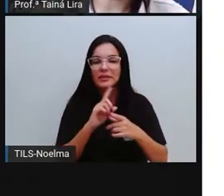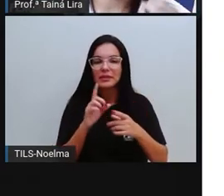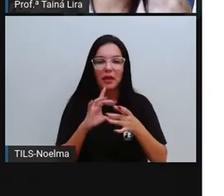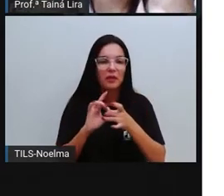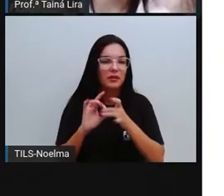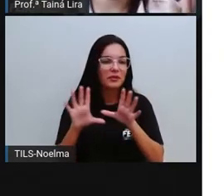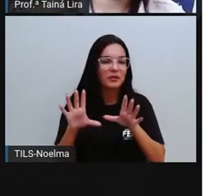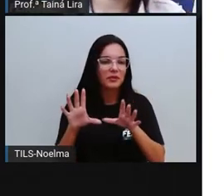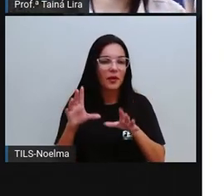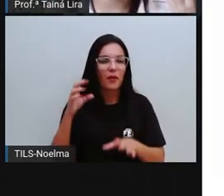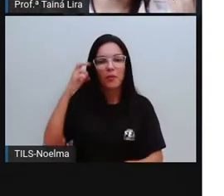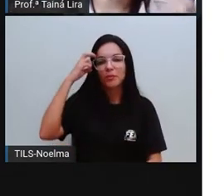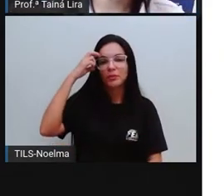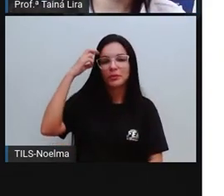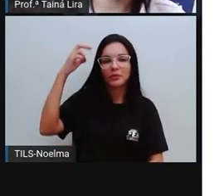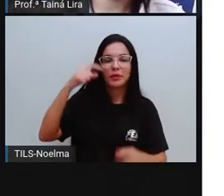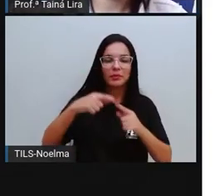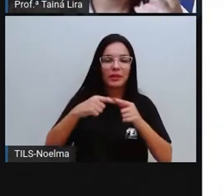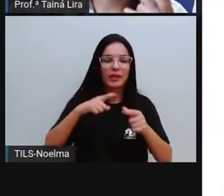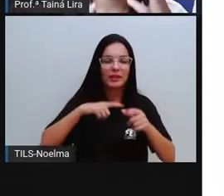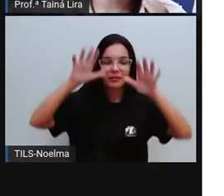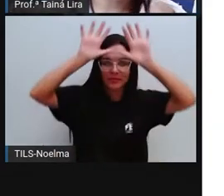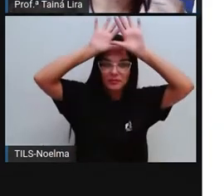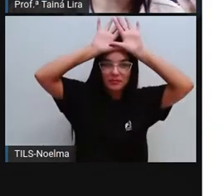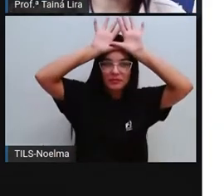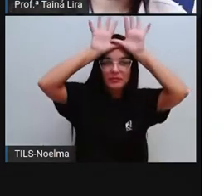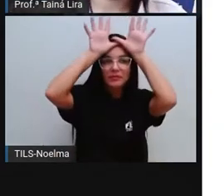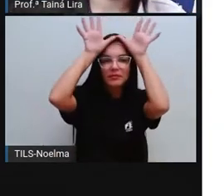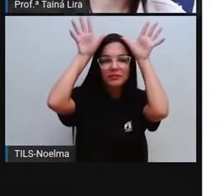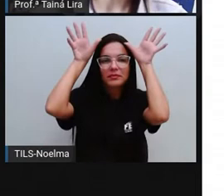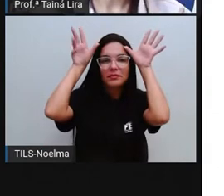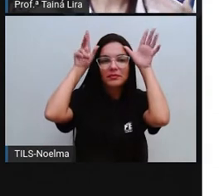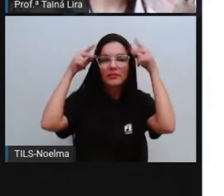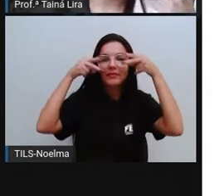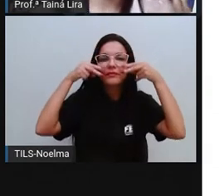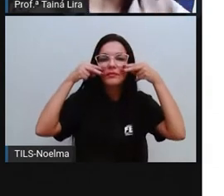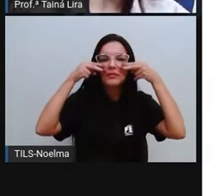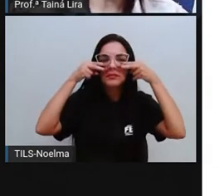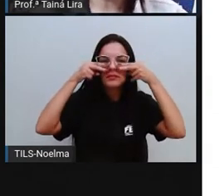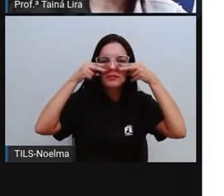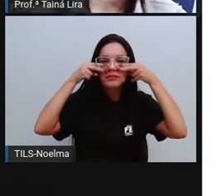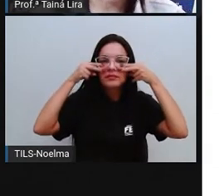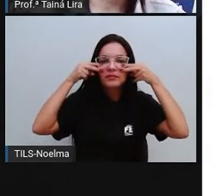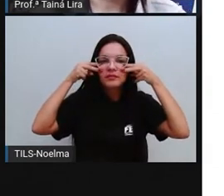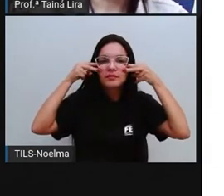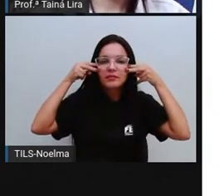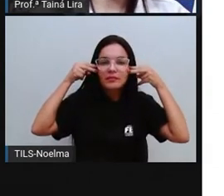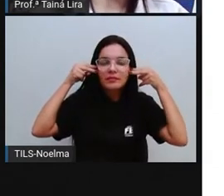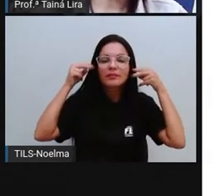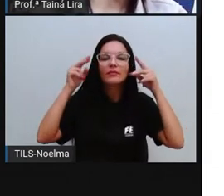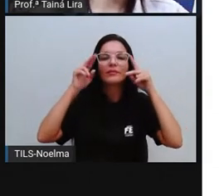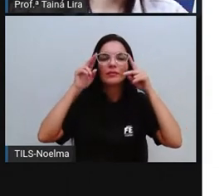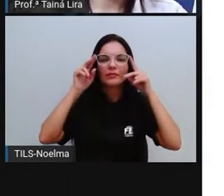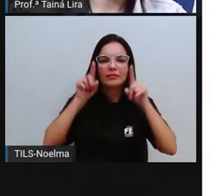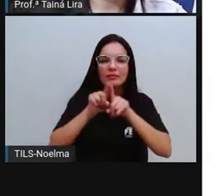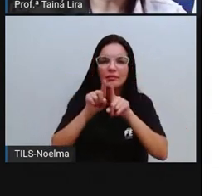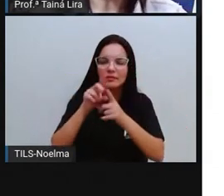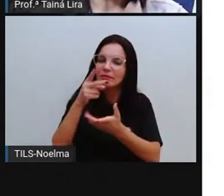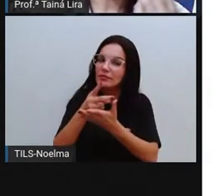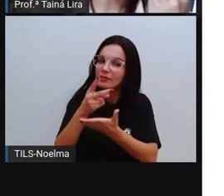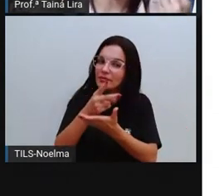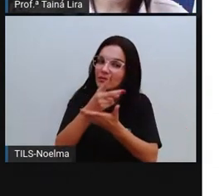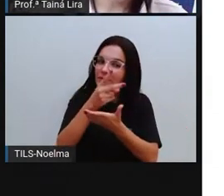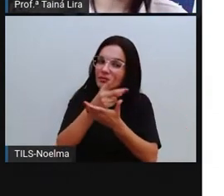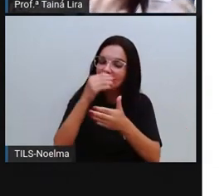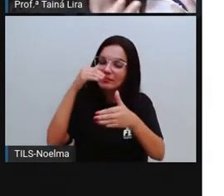enfeites na cabeça, o coca, as pinturas no rosto, que eles não deixaram de mostrar, né,